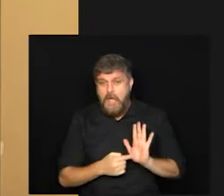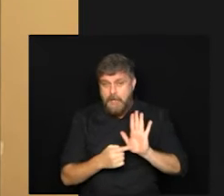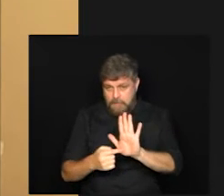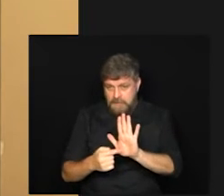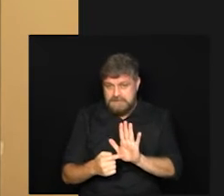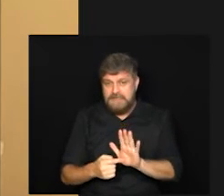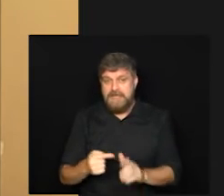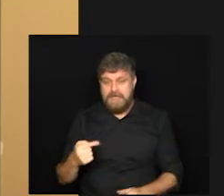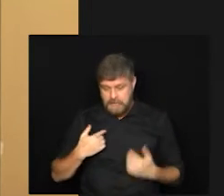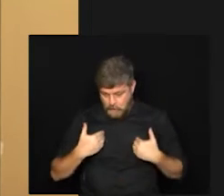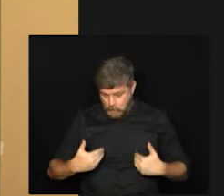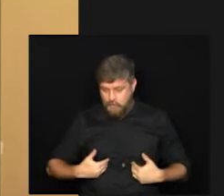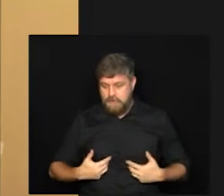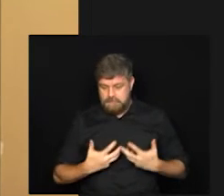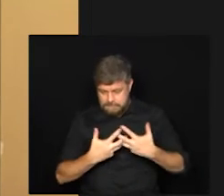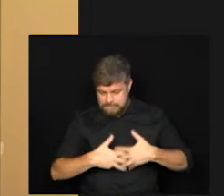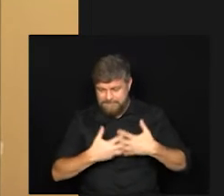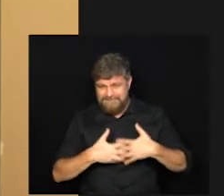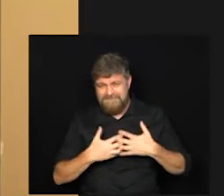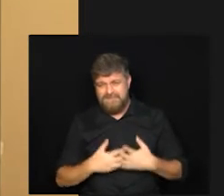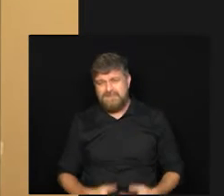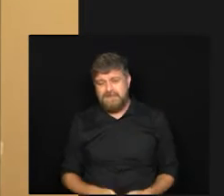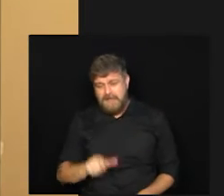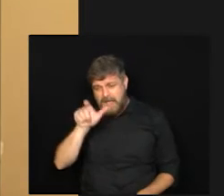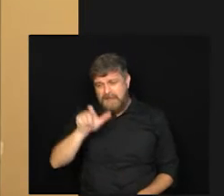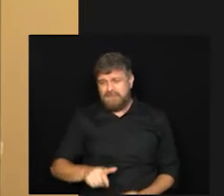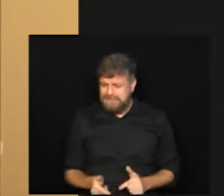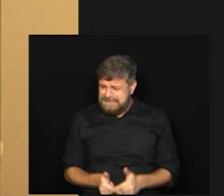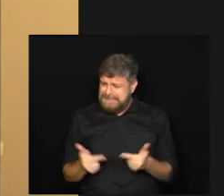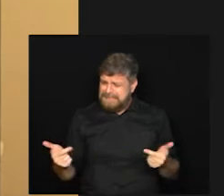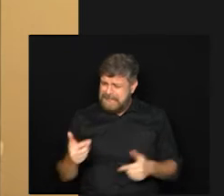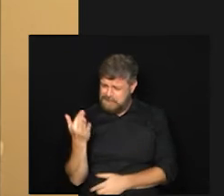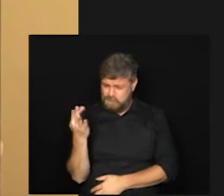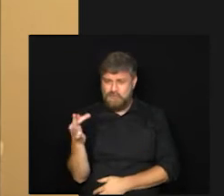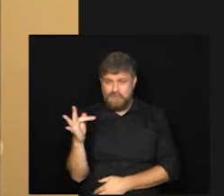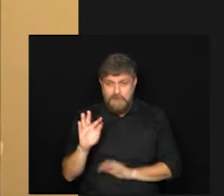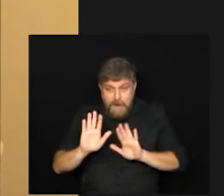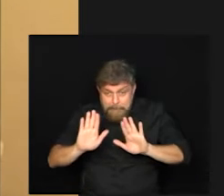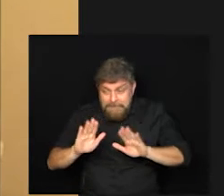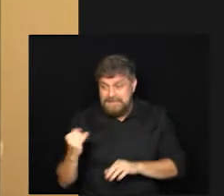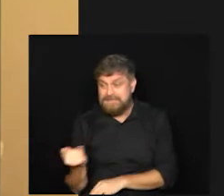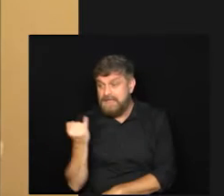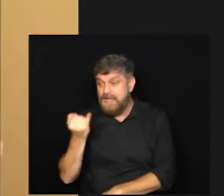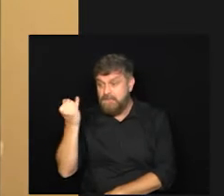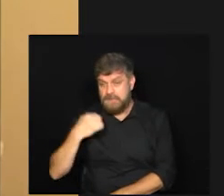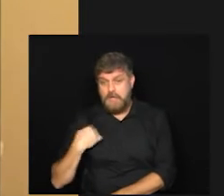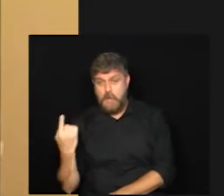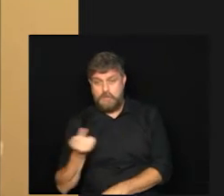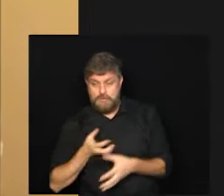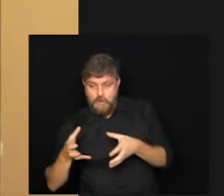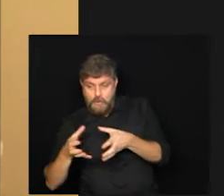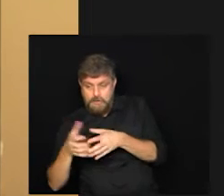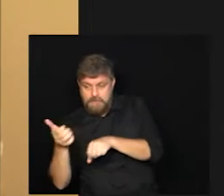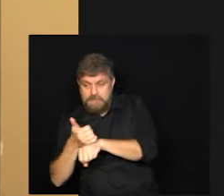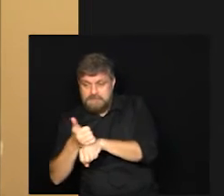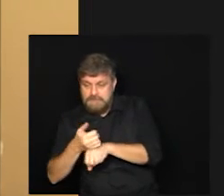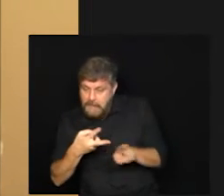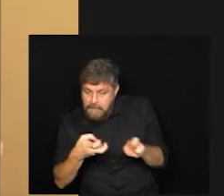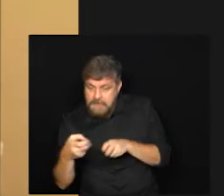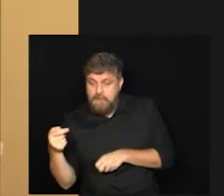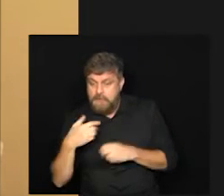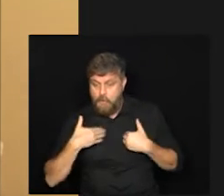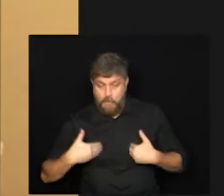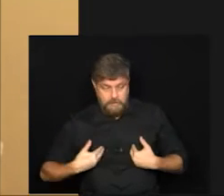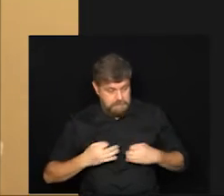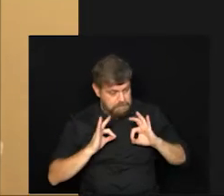organismo está respondendo é um evento chato para o paciente mas de fato é um evento que nós falamos nossa que bom o sistema imunológico está